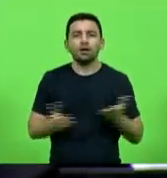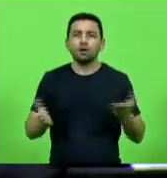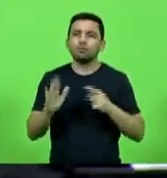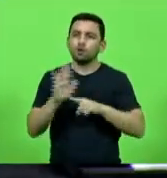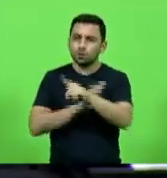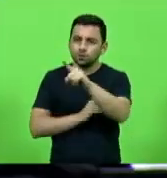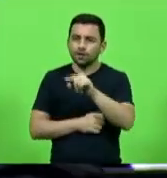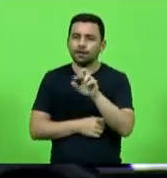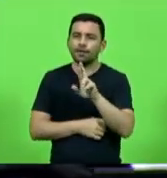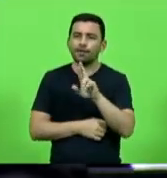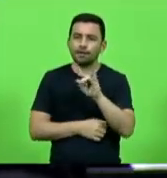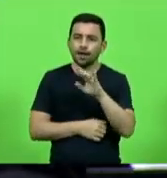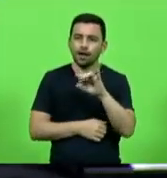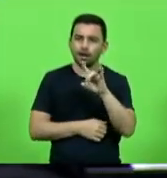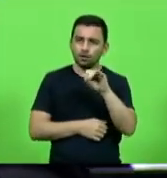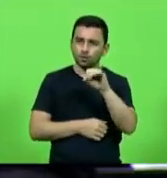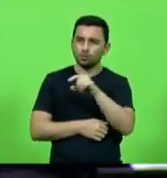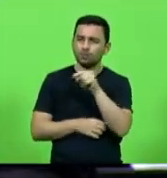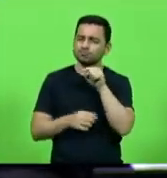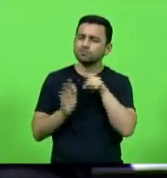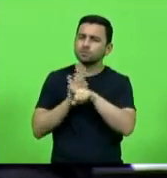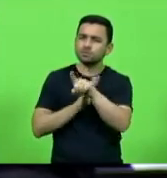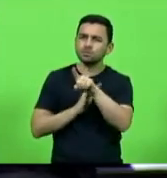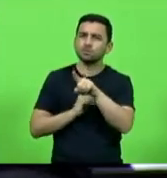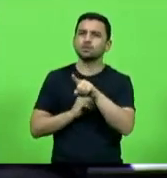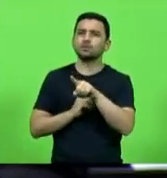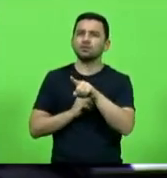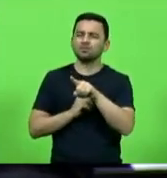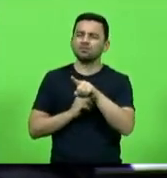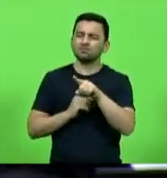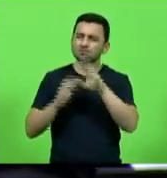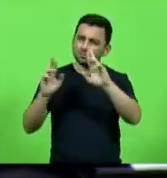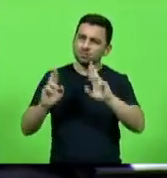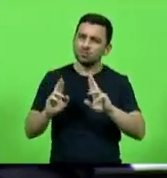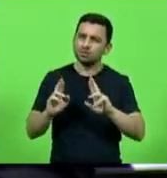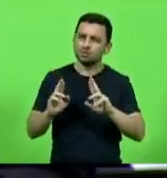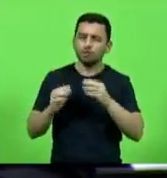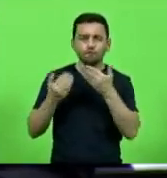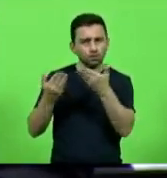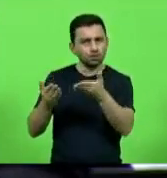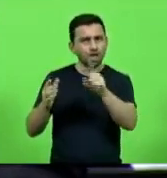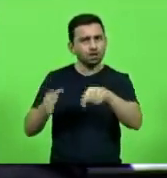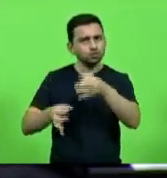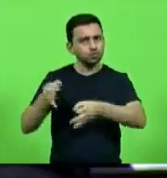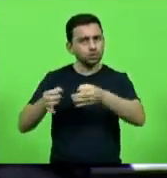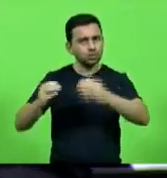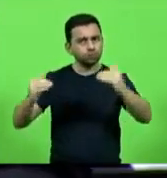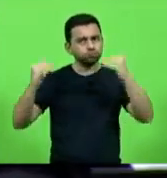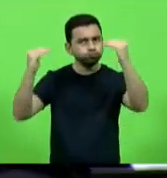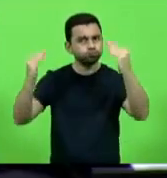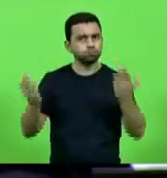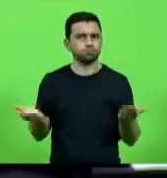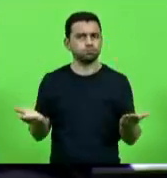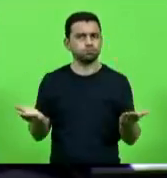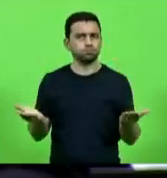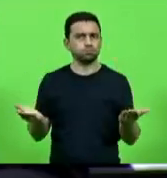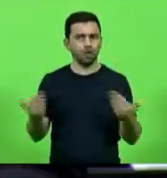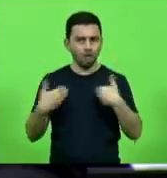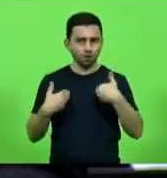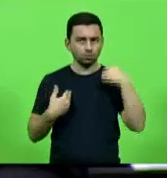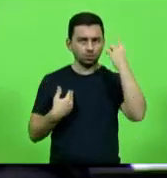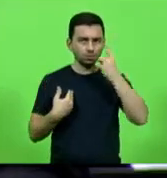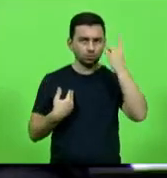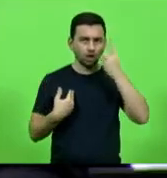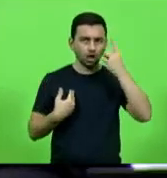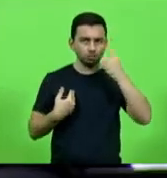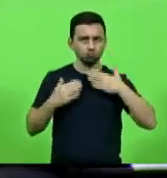Ricardo Riesler olha aqui para mim doutor Ricardo com todo respeito o senhor é magistrado desembargador e eu sou parlamentar tudo